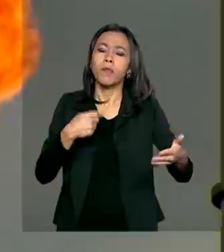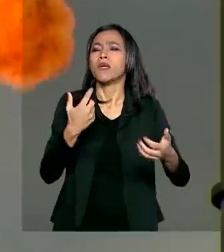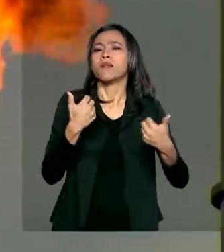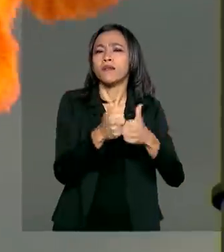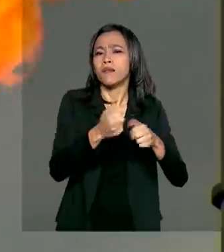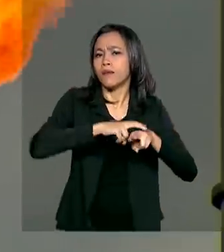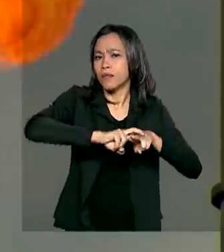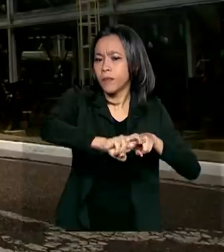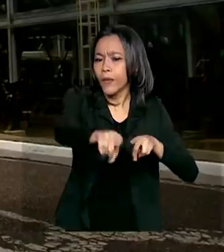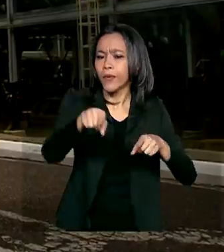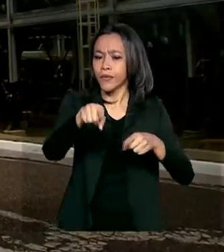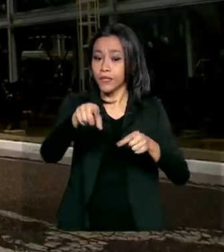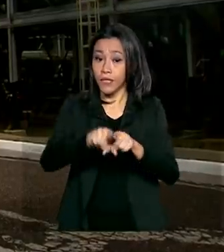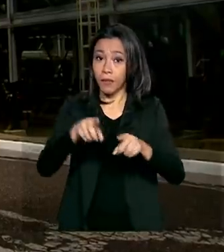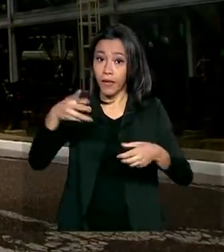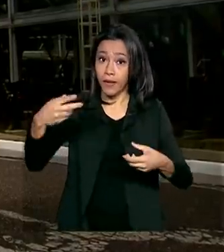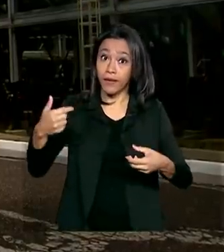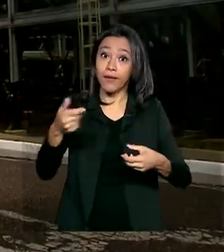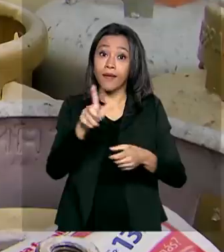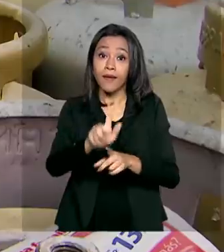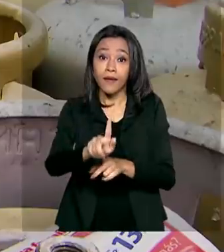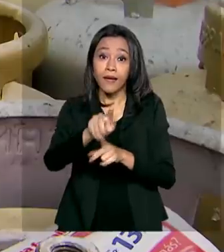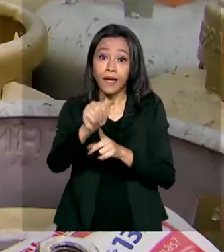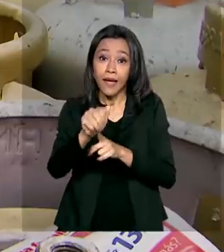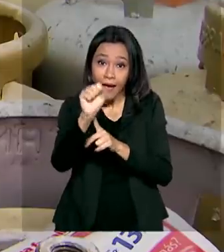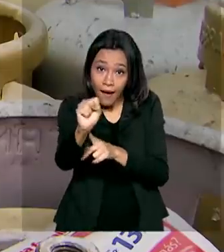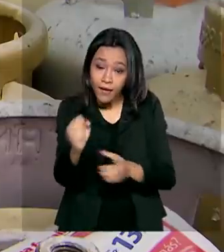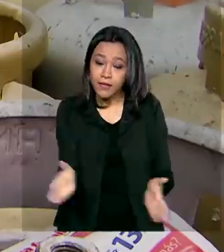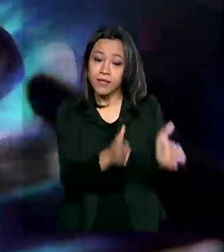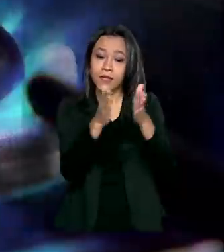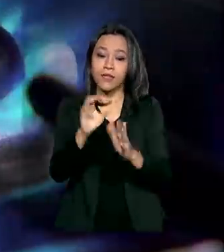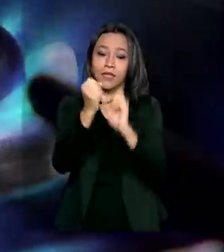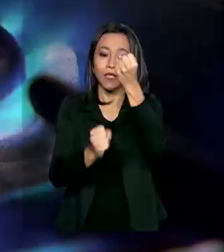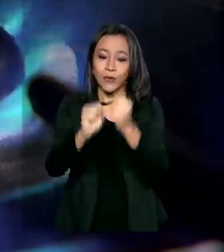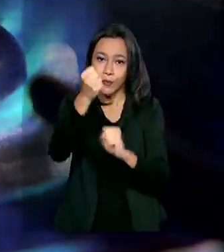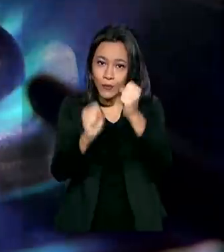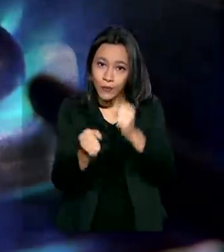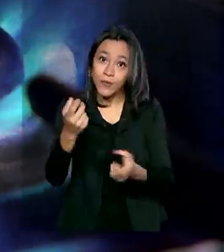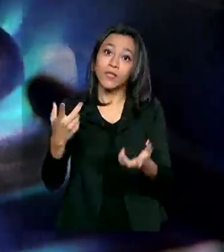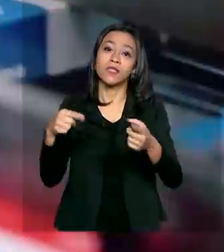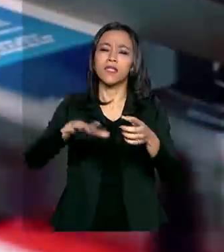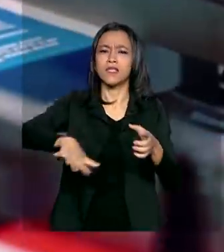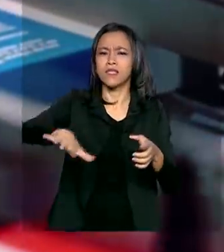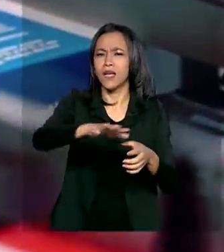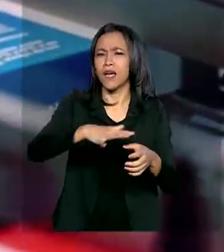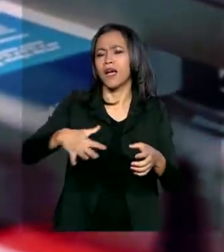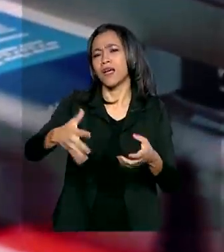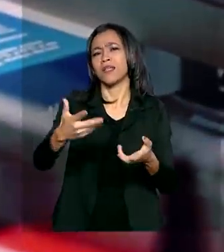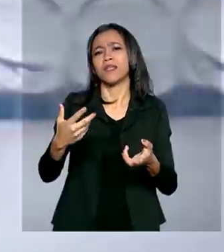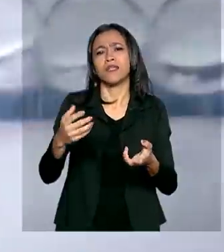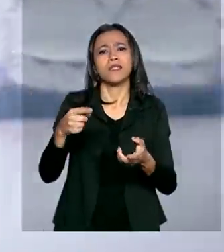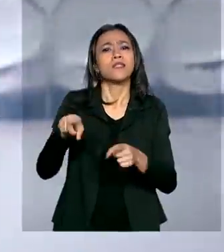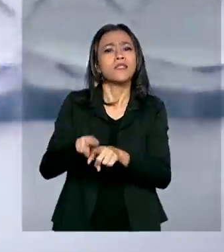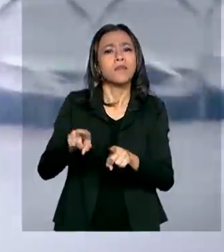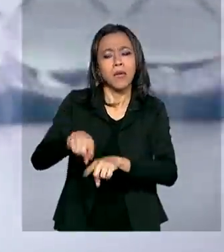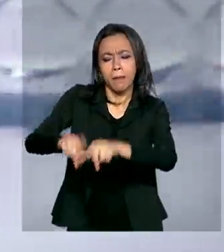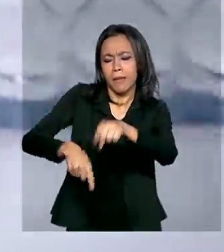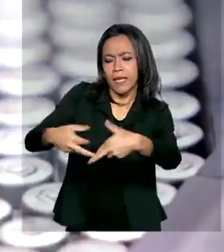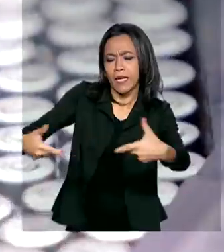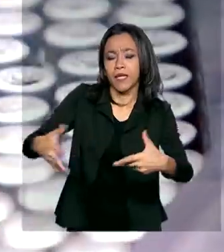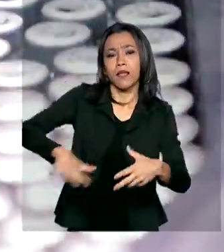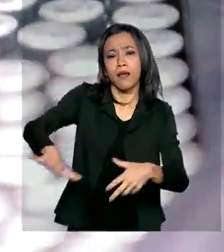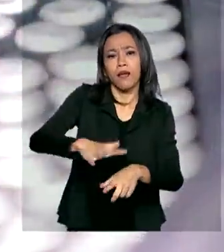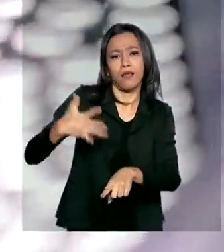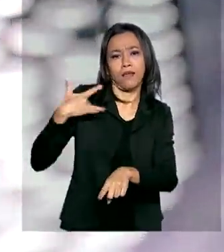transporte e distribuição de gás natural, indústrias químicas, petroquímicas de matérias-primas ou produtos de